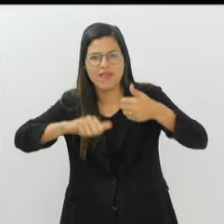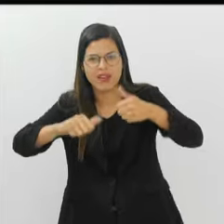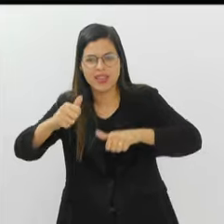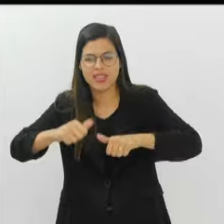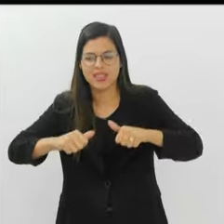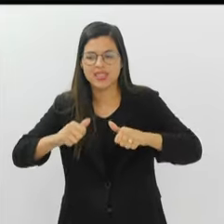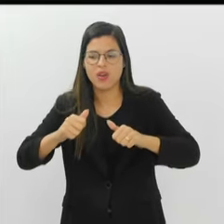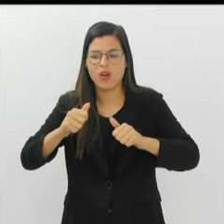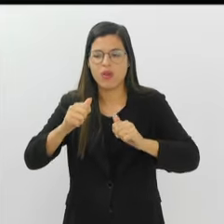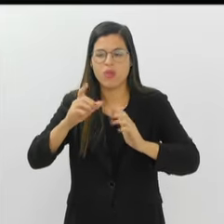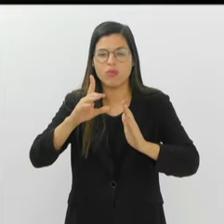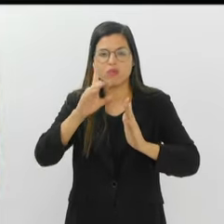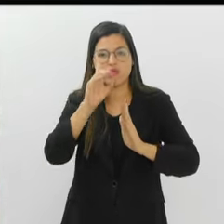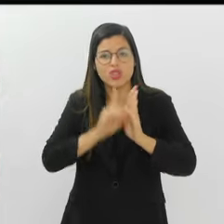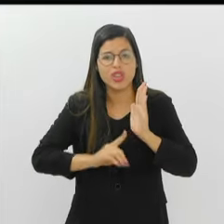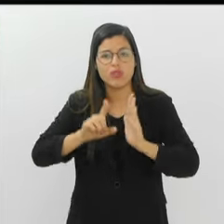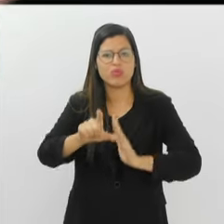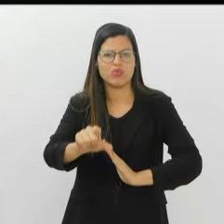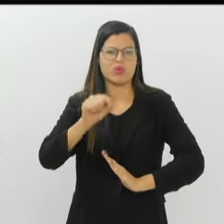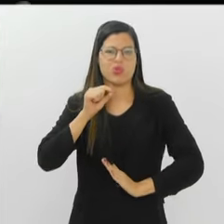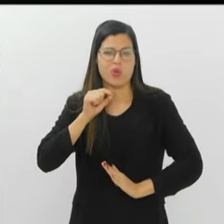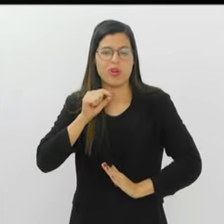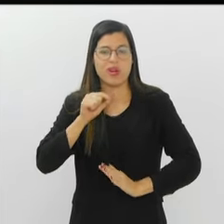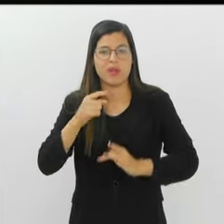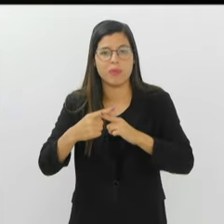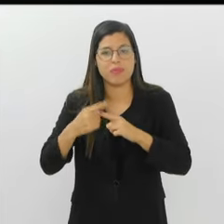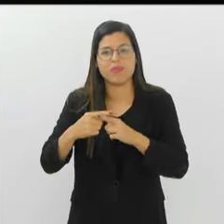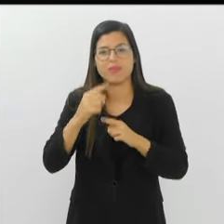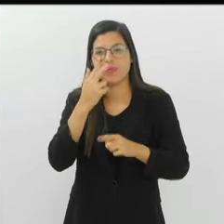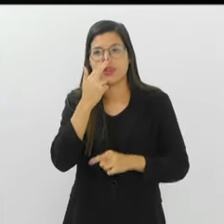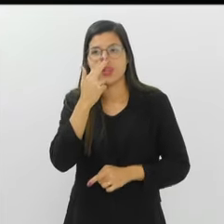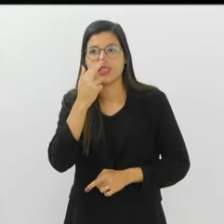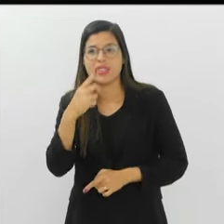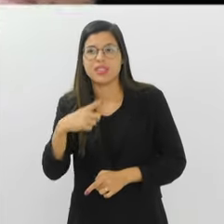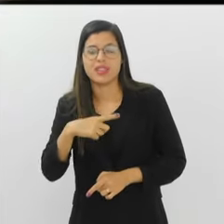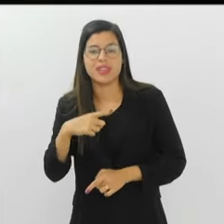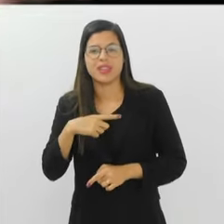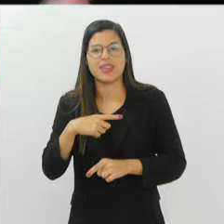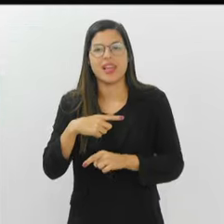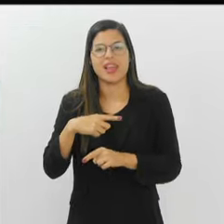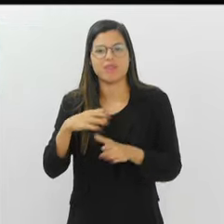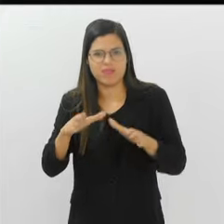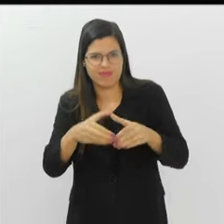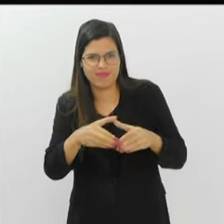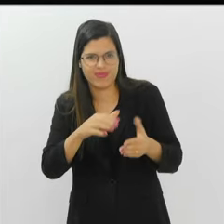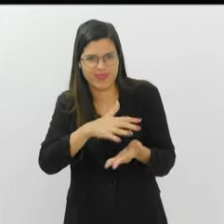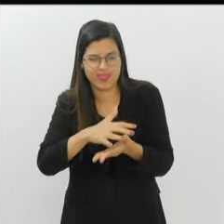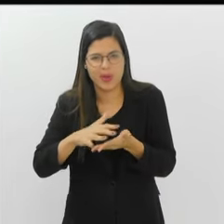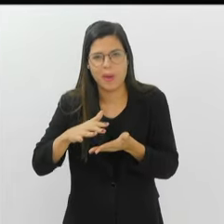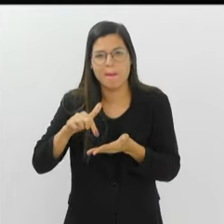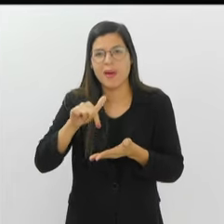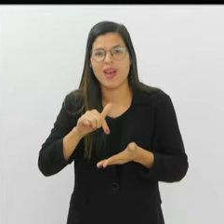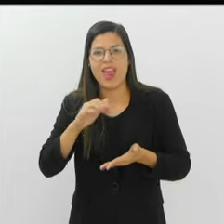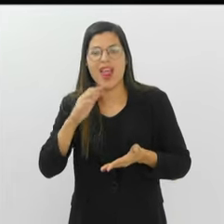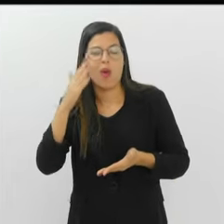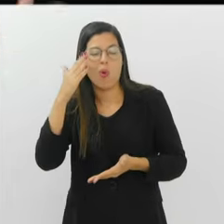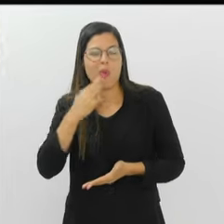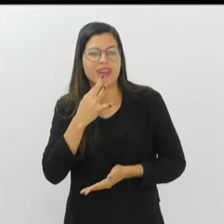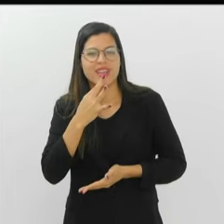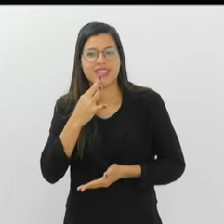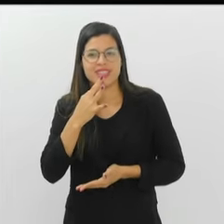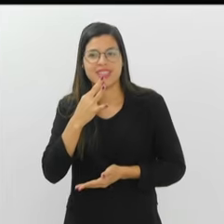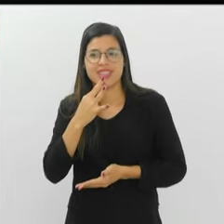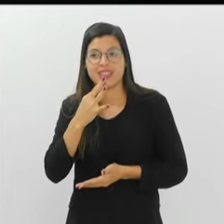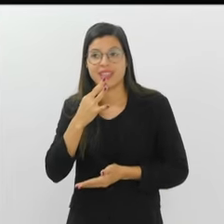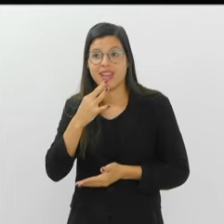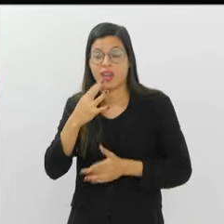Porque a escola era historicamente conhecida por ter um desprezo pela figura do artista como alguém, um propositor,